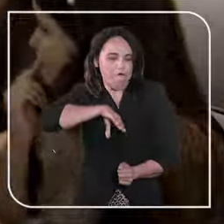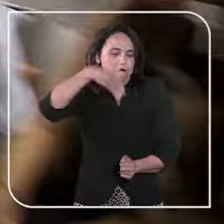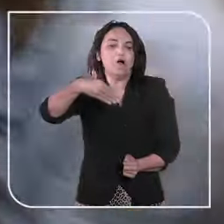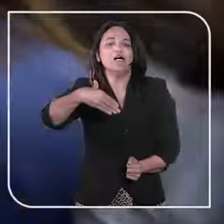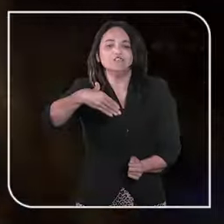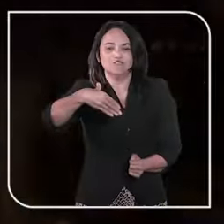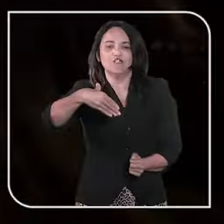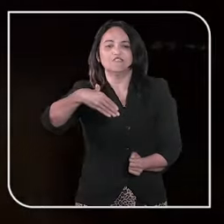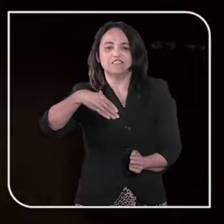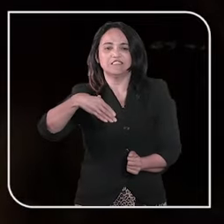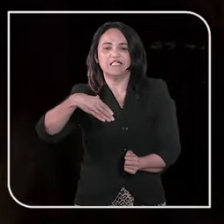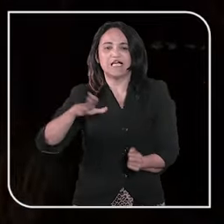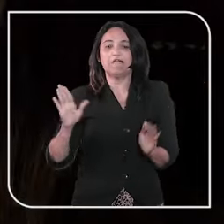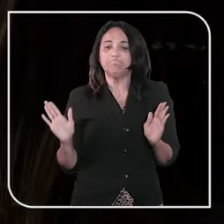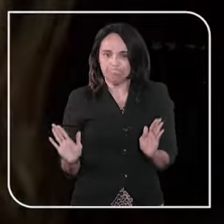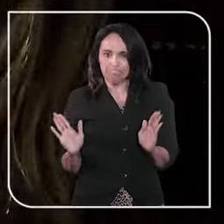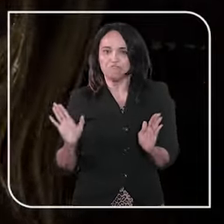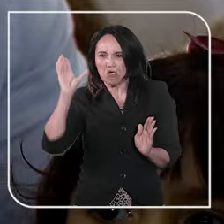destemida à decisão,